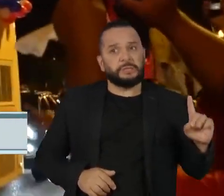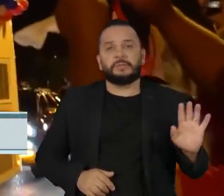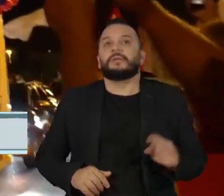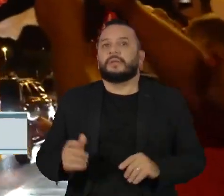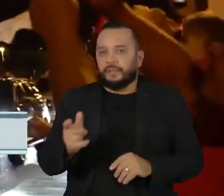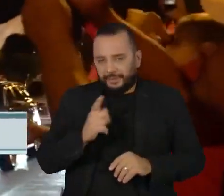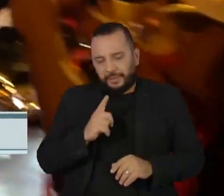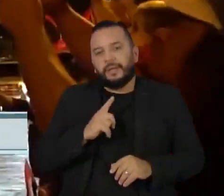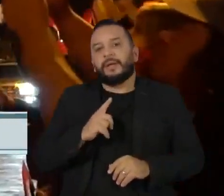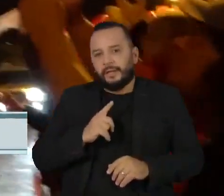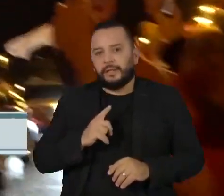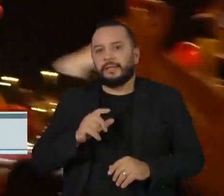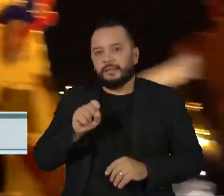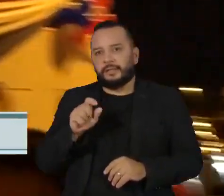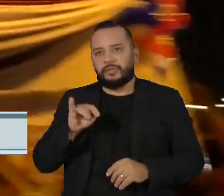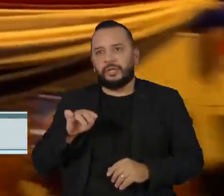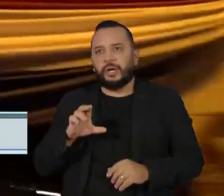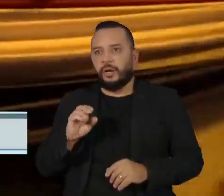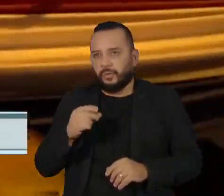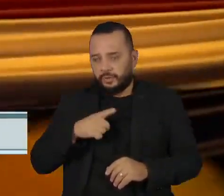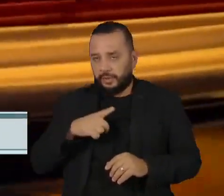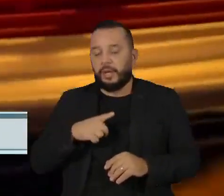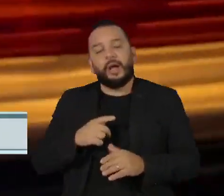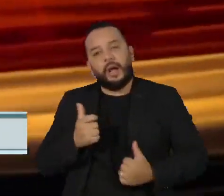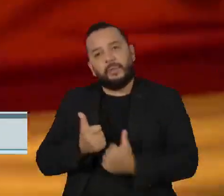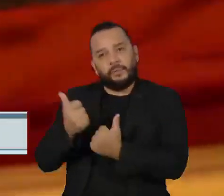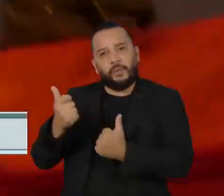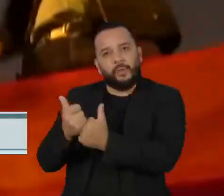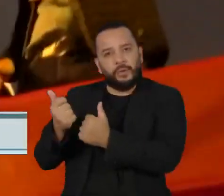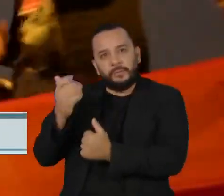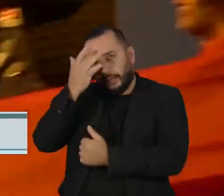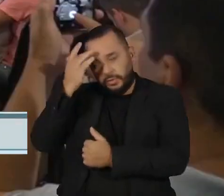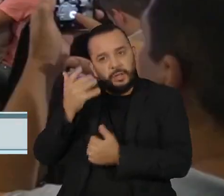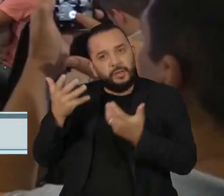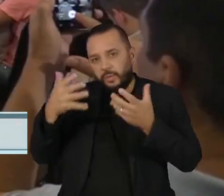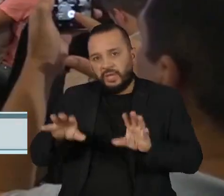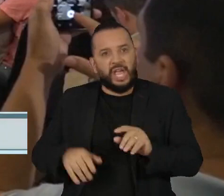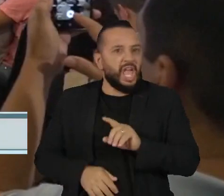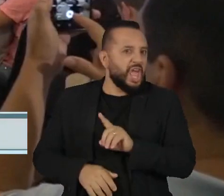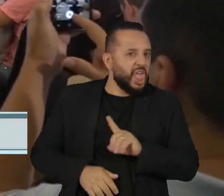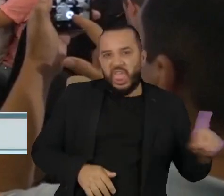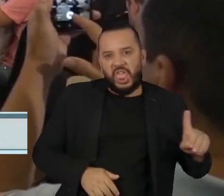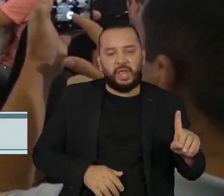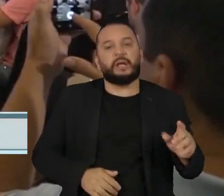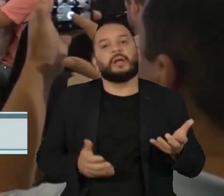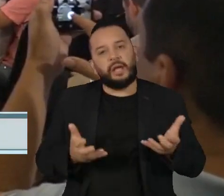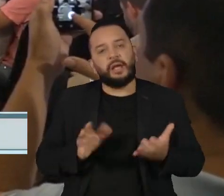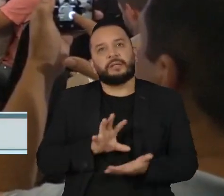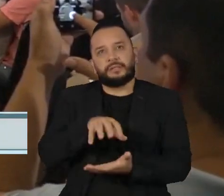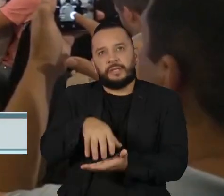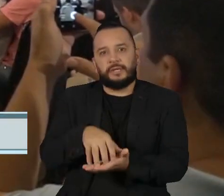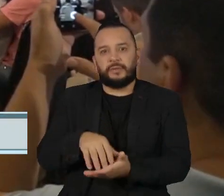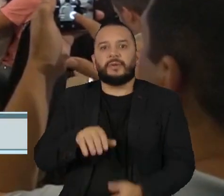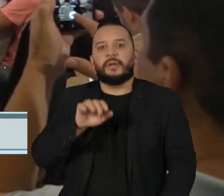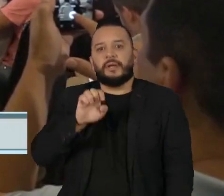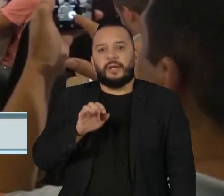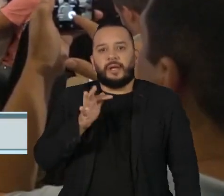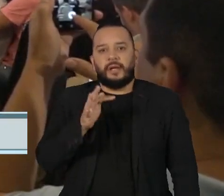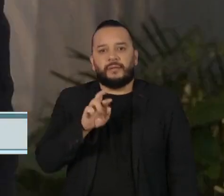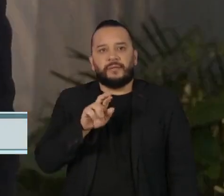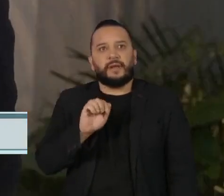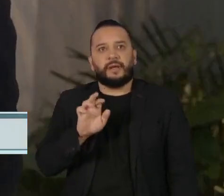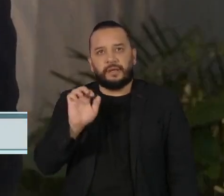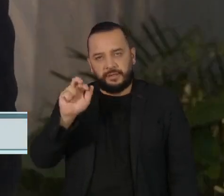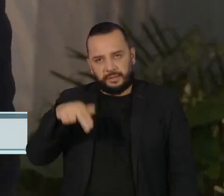apoio dos eleitores, que querem o país menos radical e mais ao centro. Efraim Alegre, apesar de liberal, se